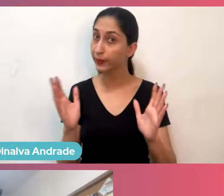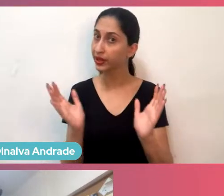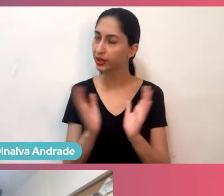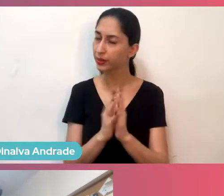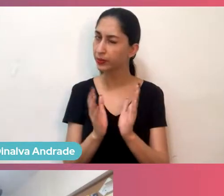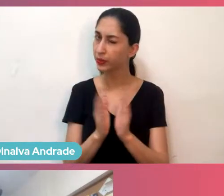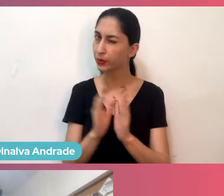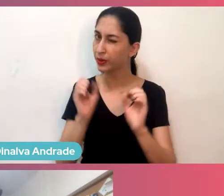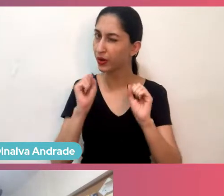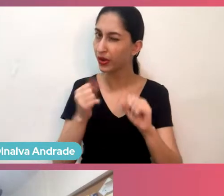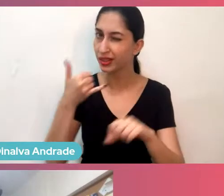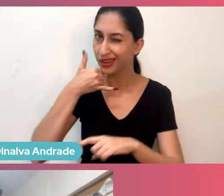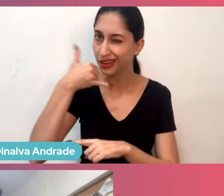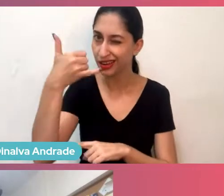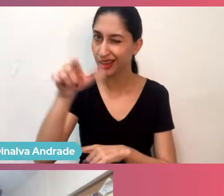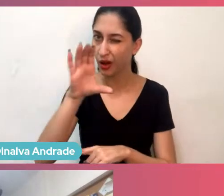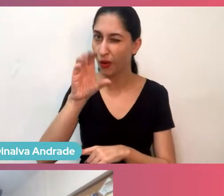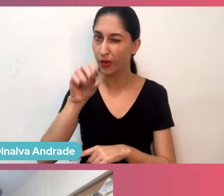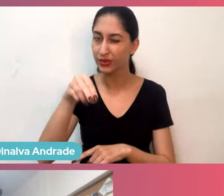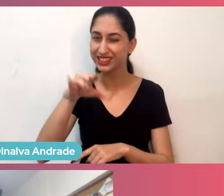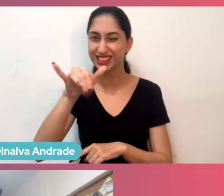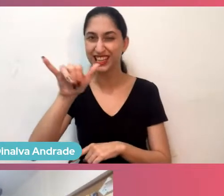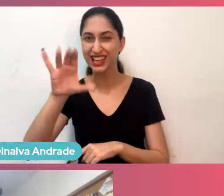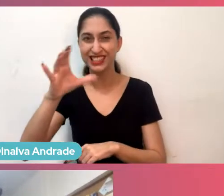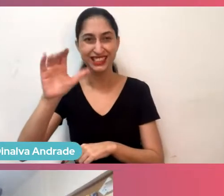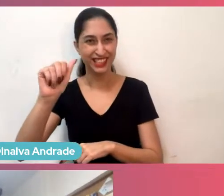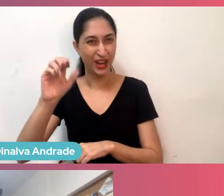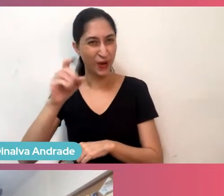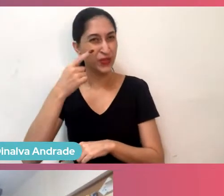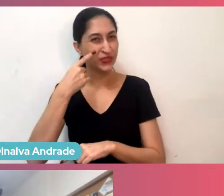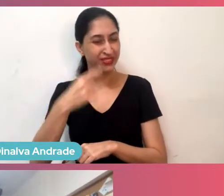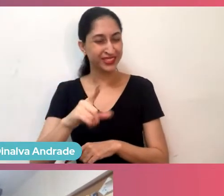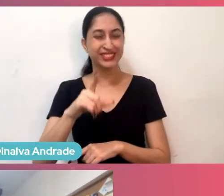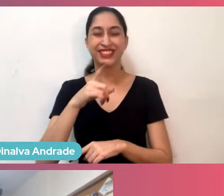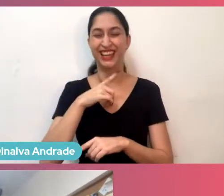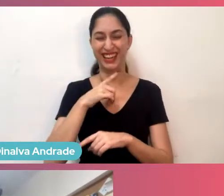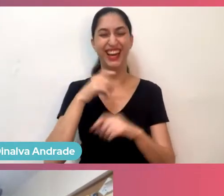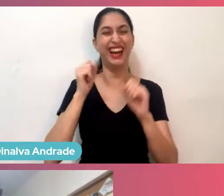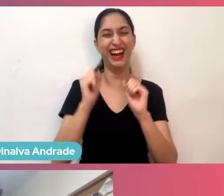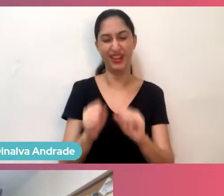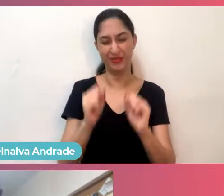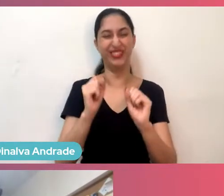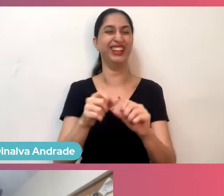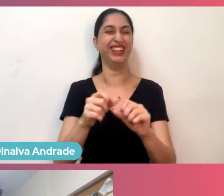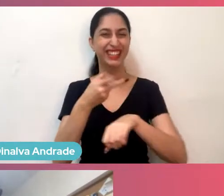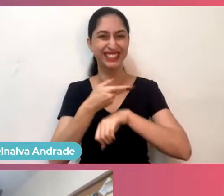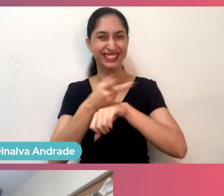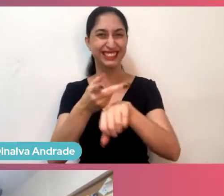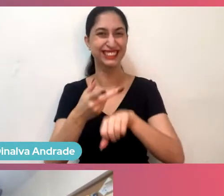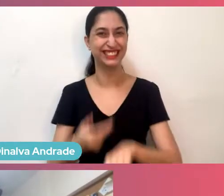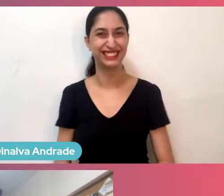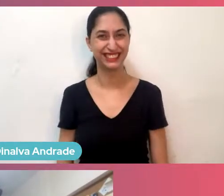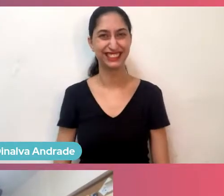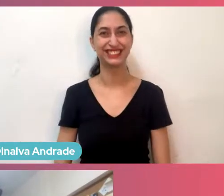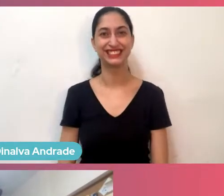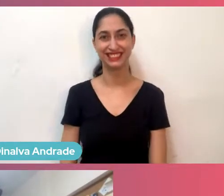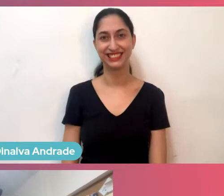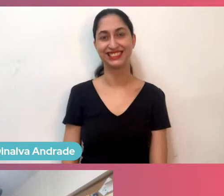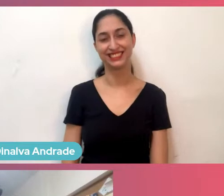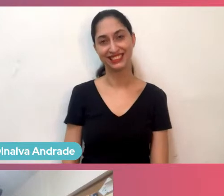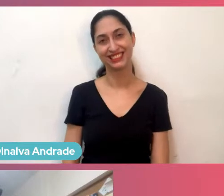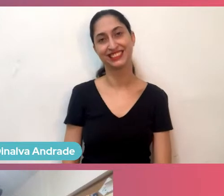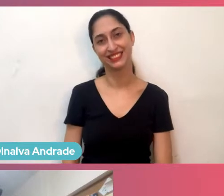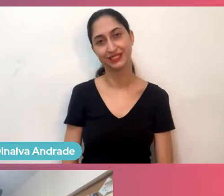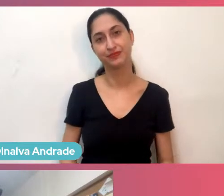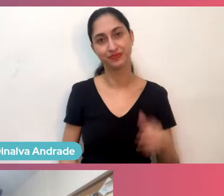Conceição, pode procurar ela ali que tem coisa para fazer, negócio para gerar e gente para dar oportunidade aí e criar